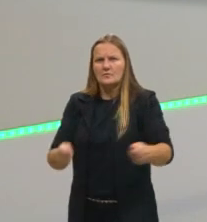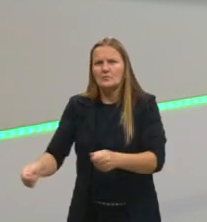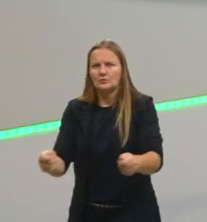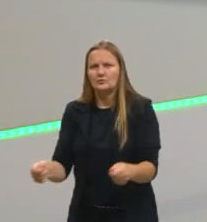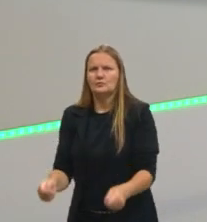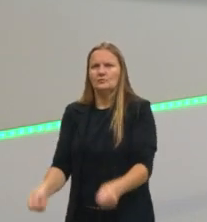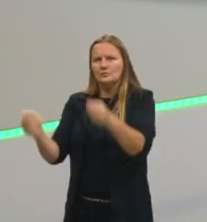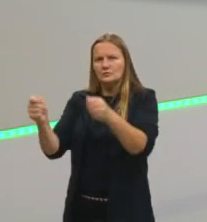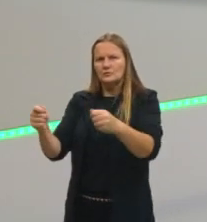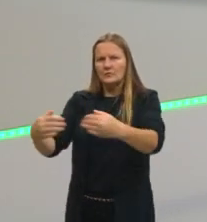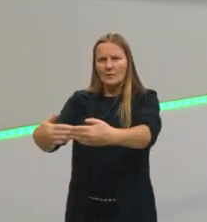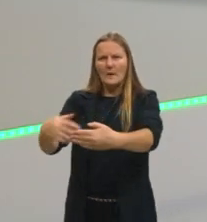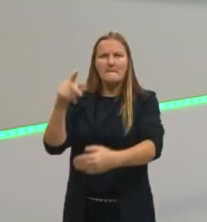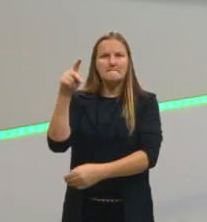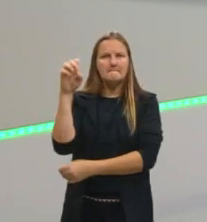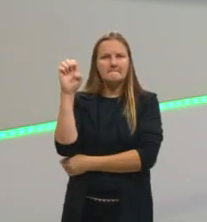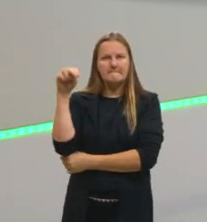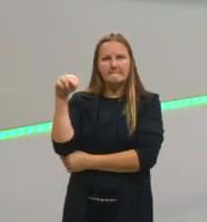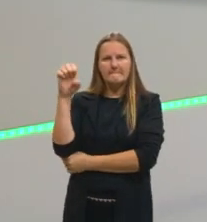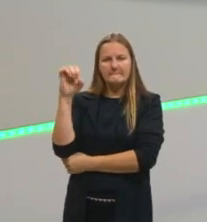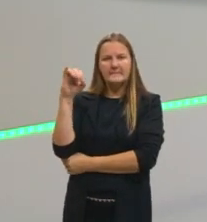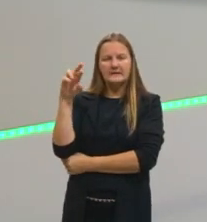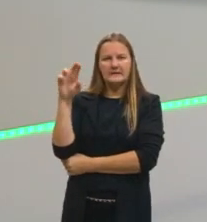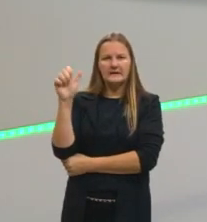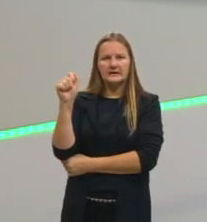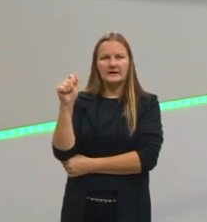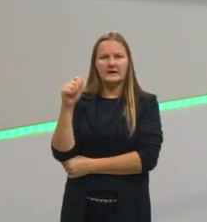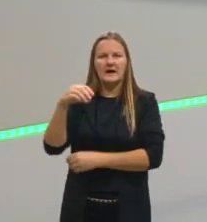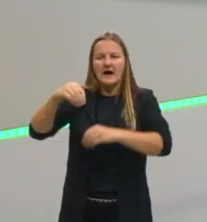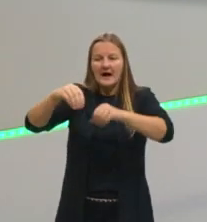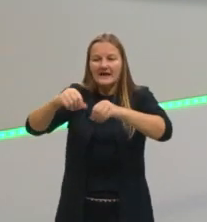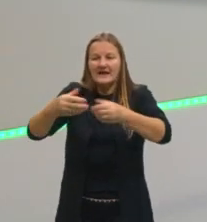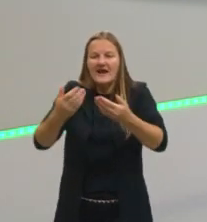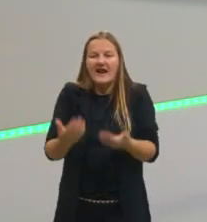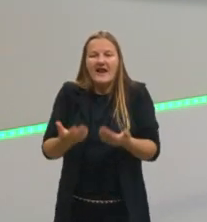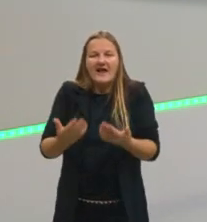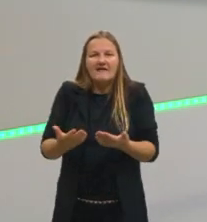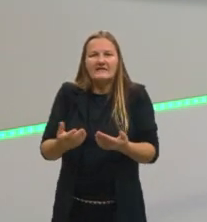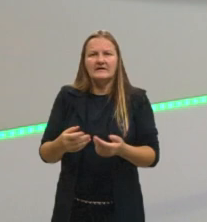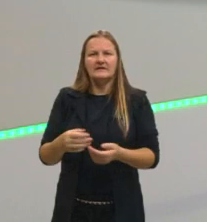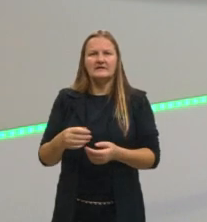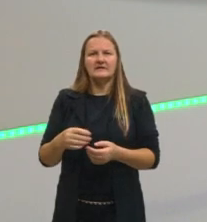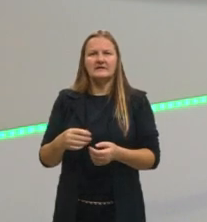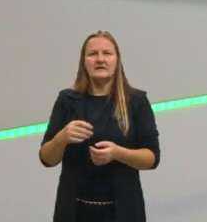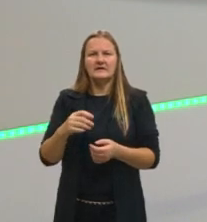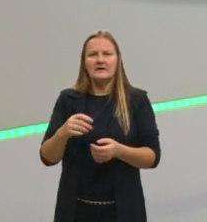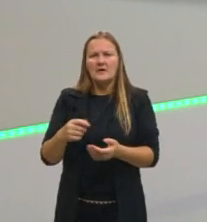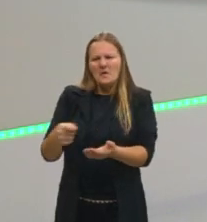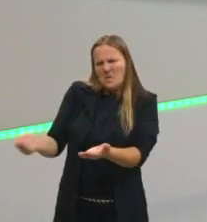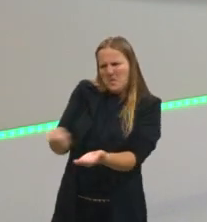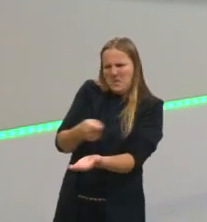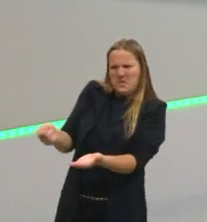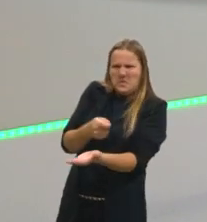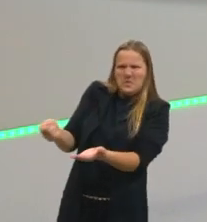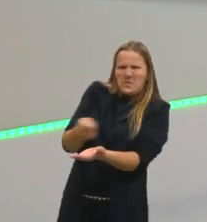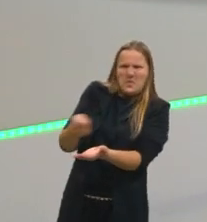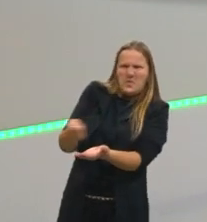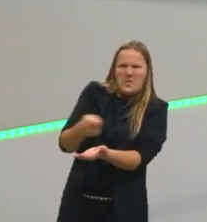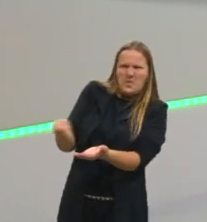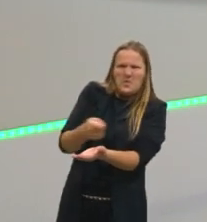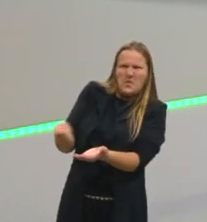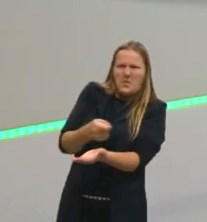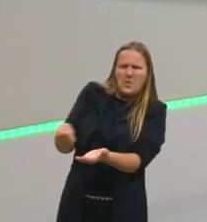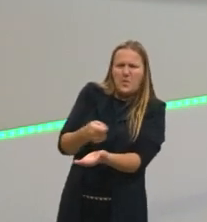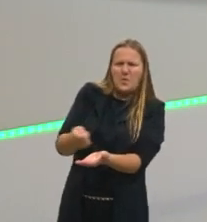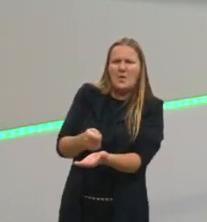contido junto. A areia, ela é mais leve do que o ouro. Então, se colocar um jato de água, uma mangueirada mesmo assim, vai